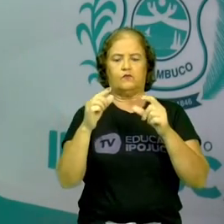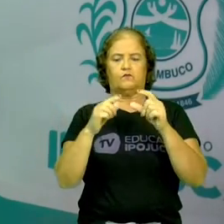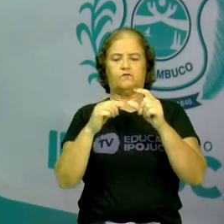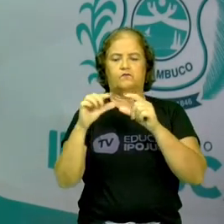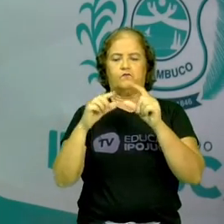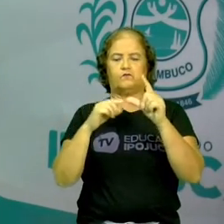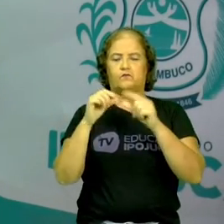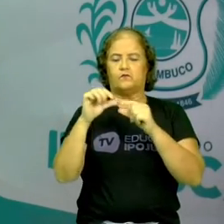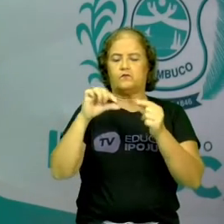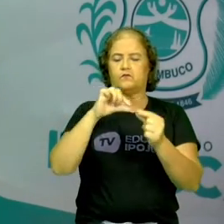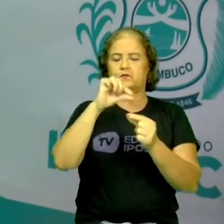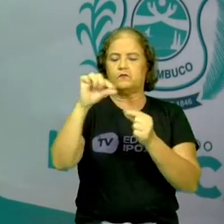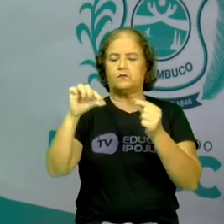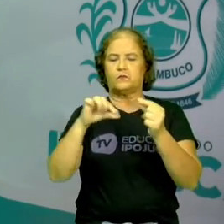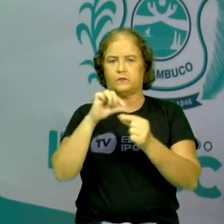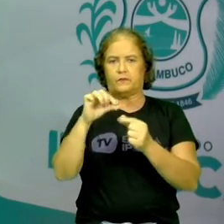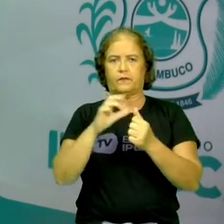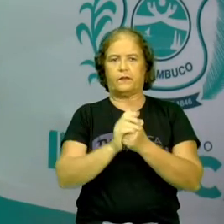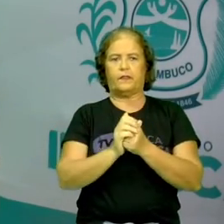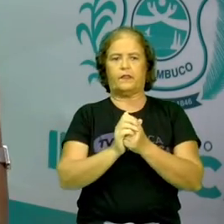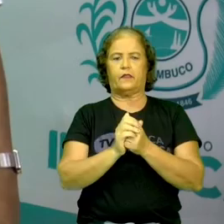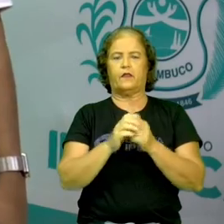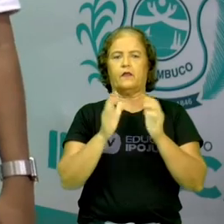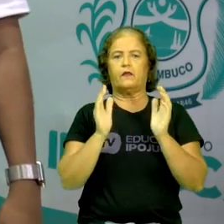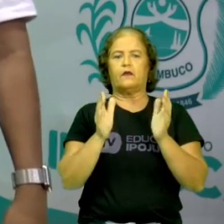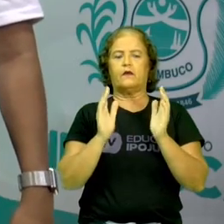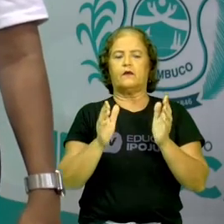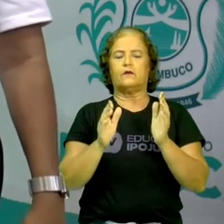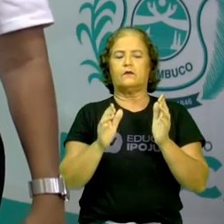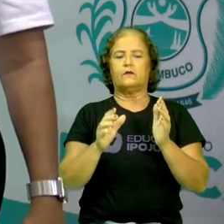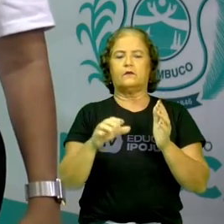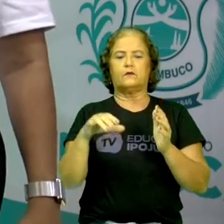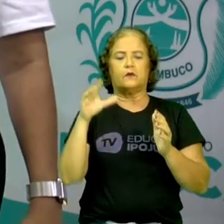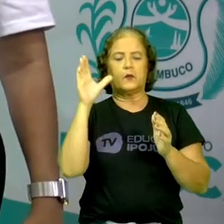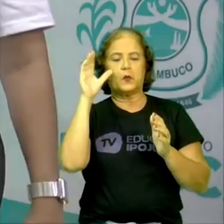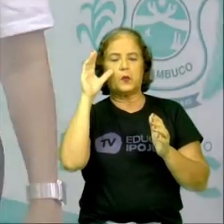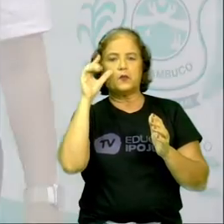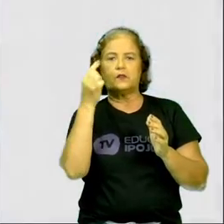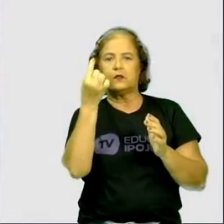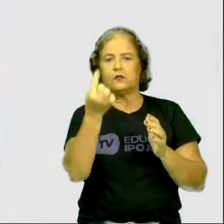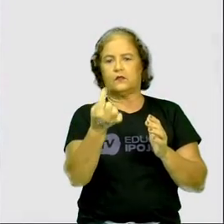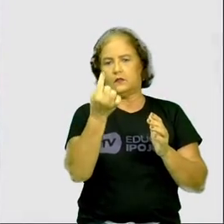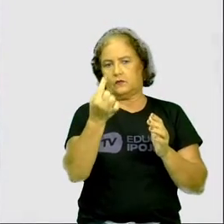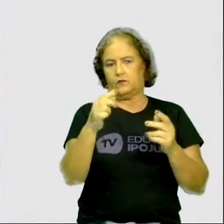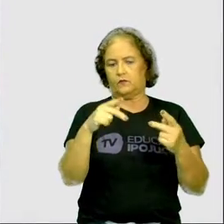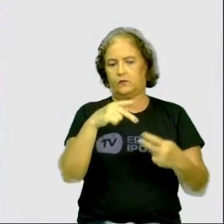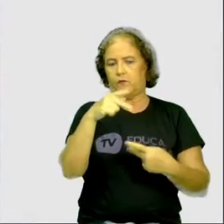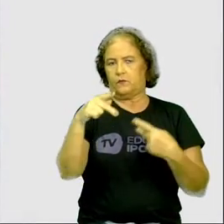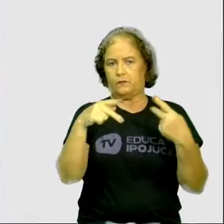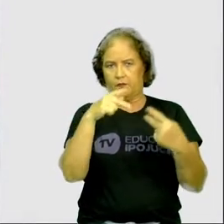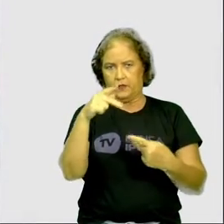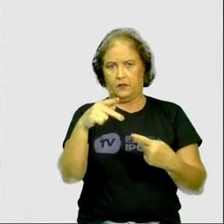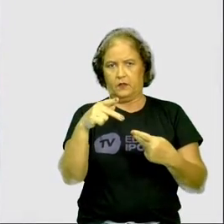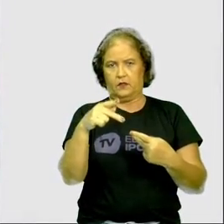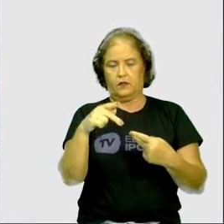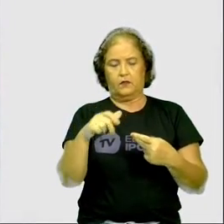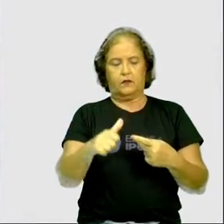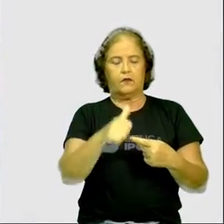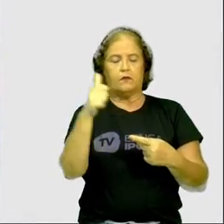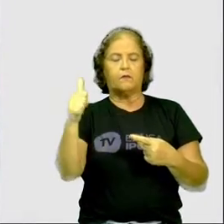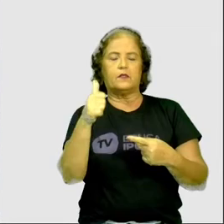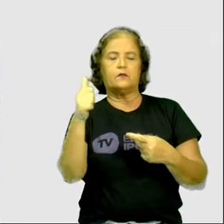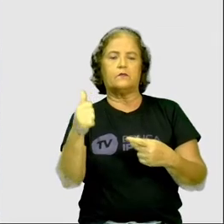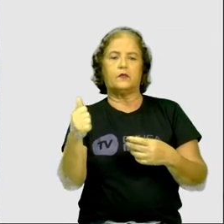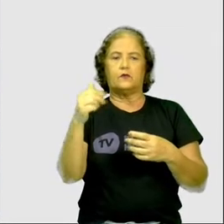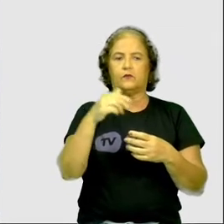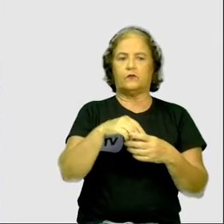Vamos agora a gente saber um pouquinho da curiosidade de cada um desses planetas. Primeiro, a gente vai falar sobre os planetas interiores.